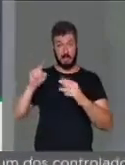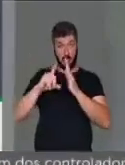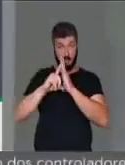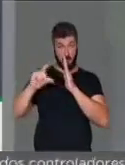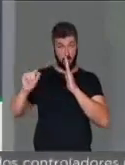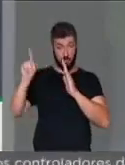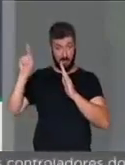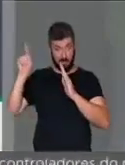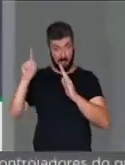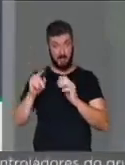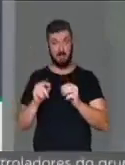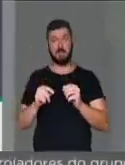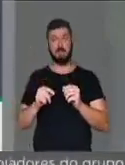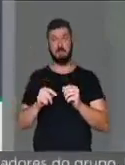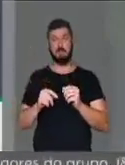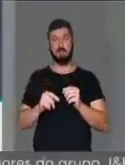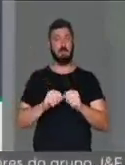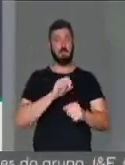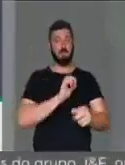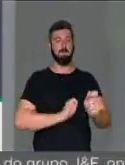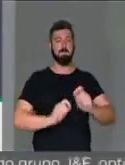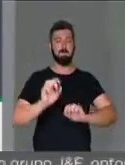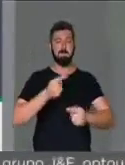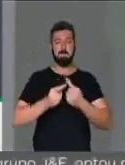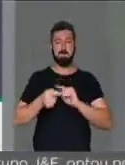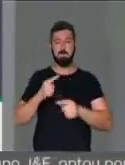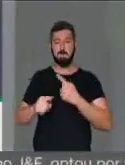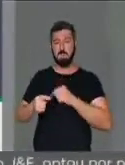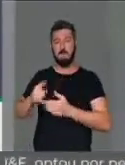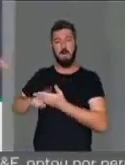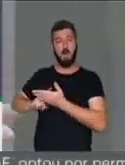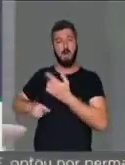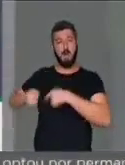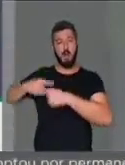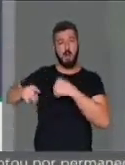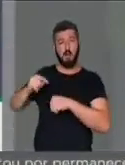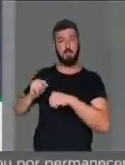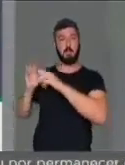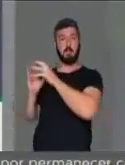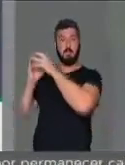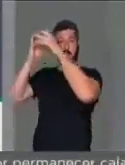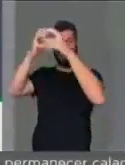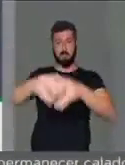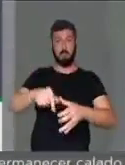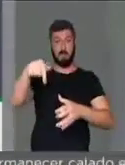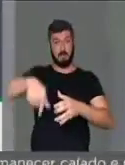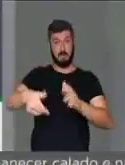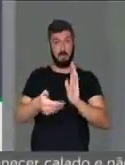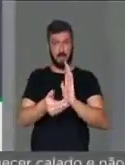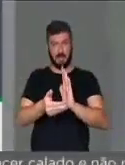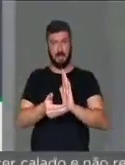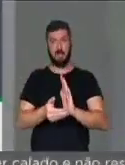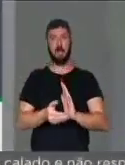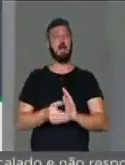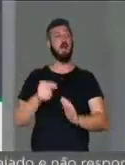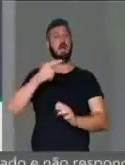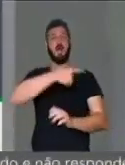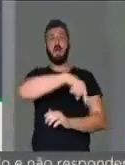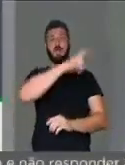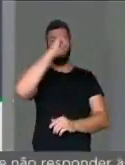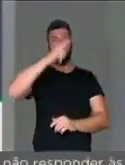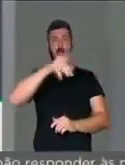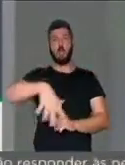Palácio, eles preparam tudo, tramam tudo, mandam o pacote para cá e aqui eles